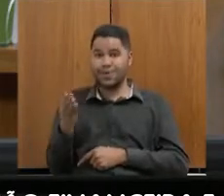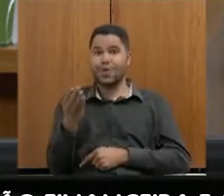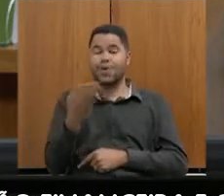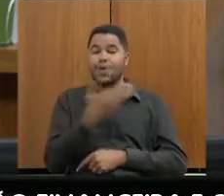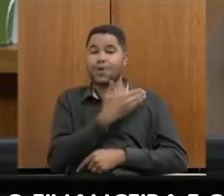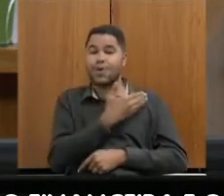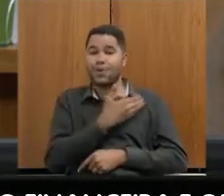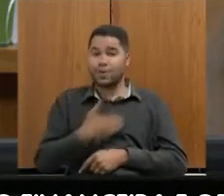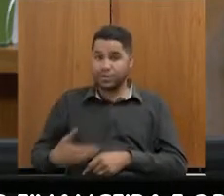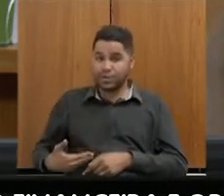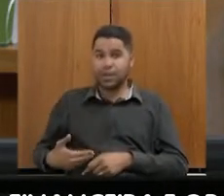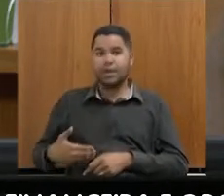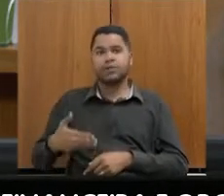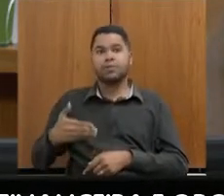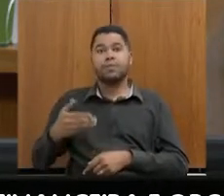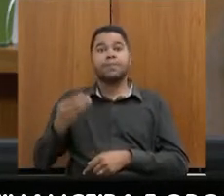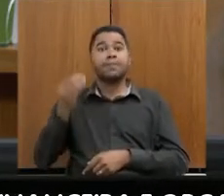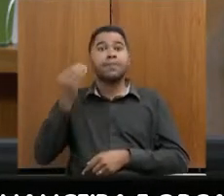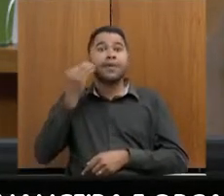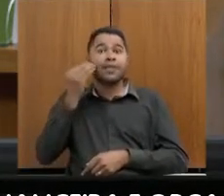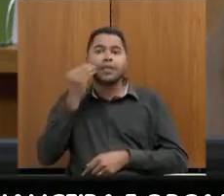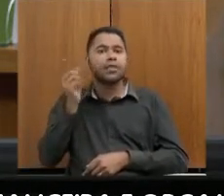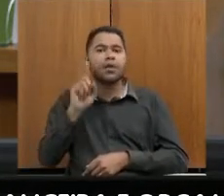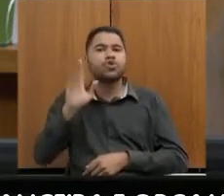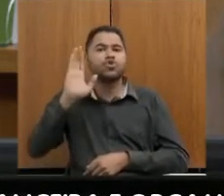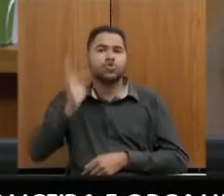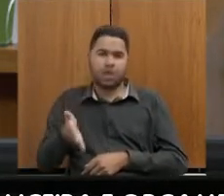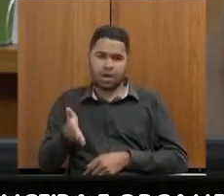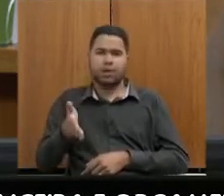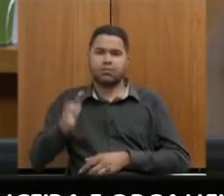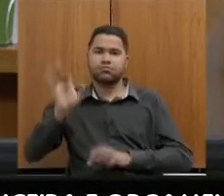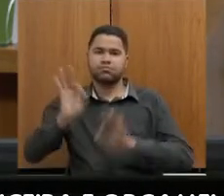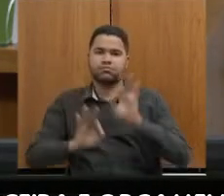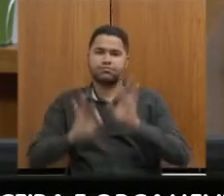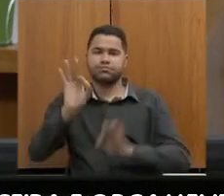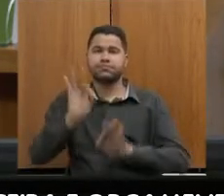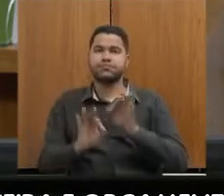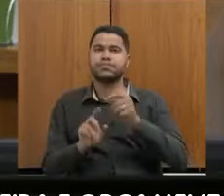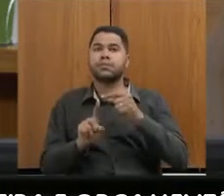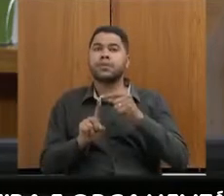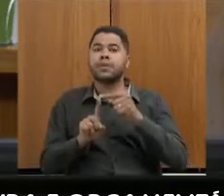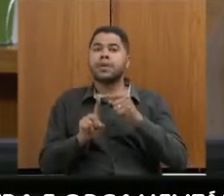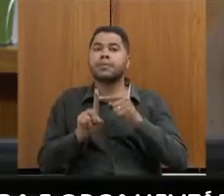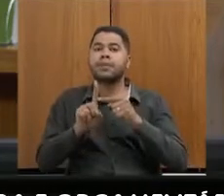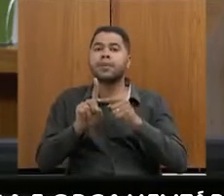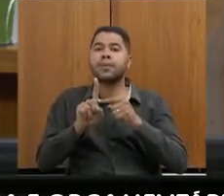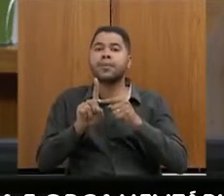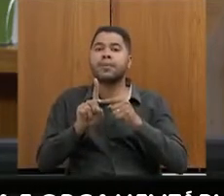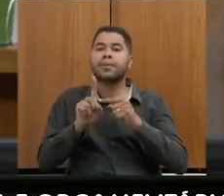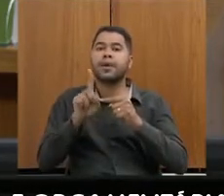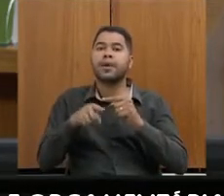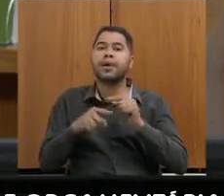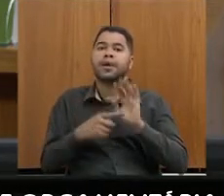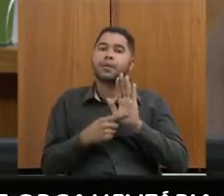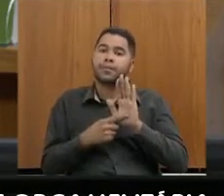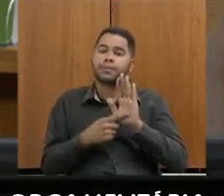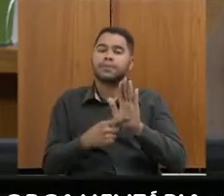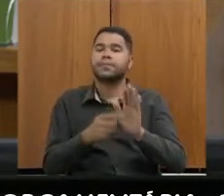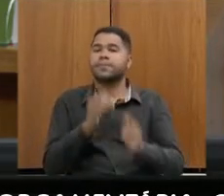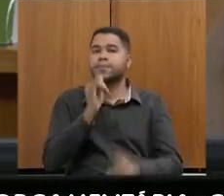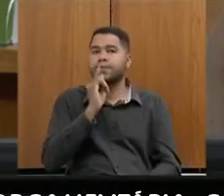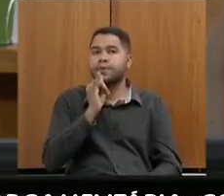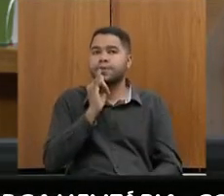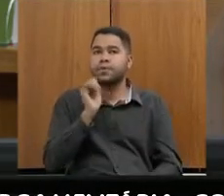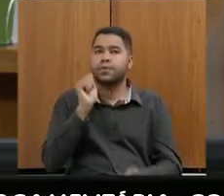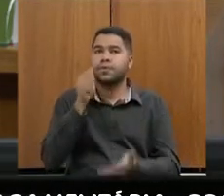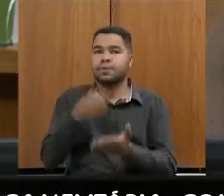Estado pretende fazer, o Estado já fez, ele não pretende. O superávit primário, ele se reflete, por exemplo,